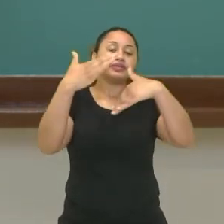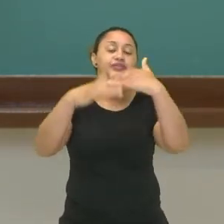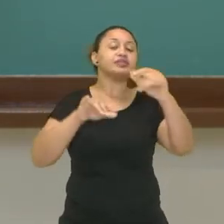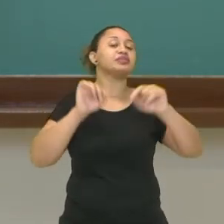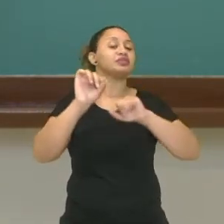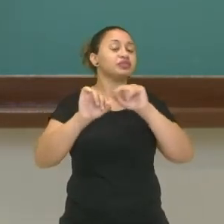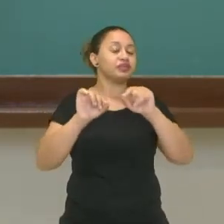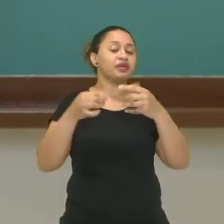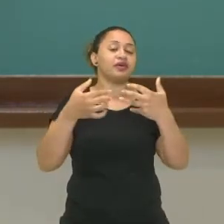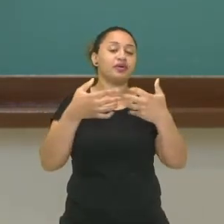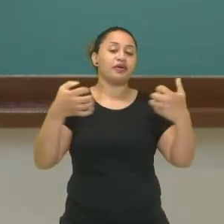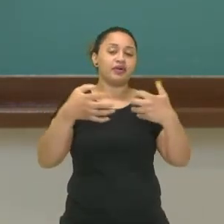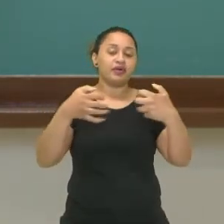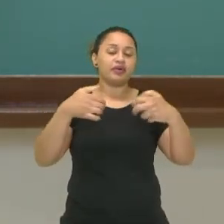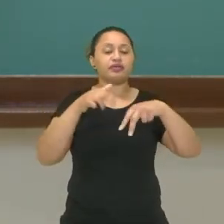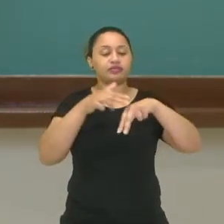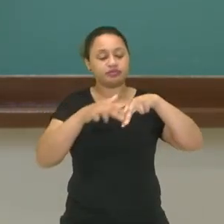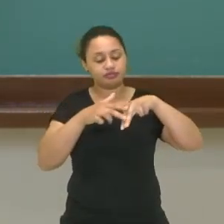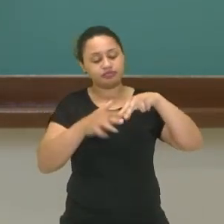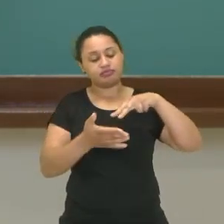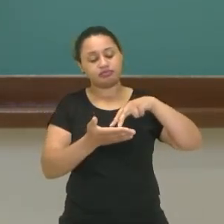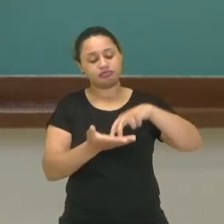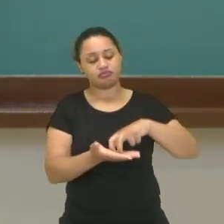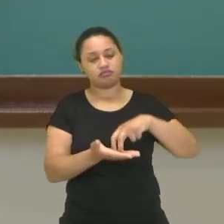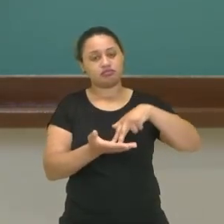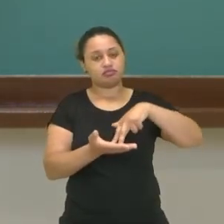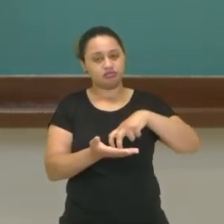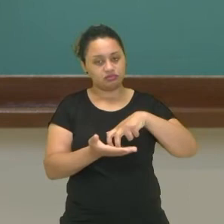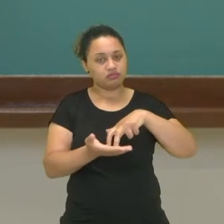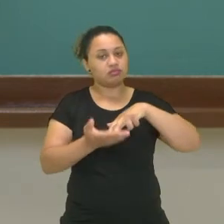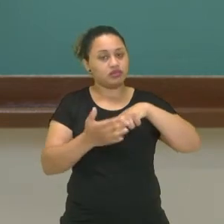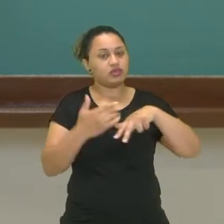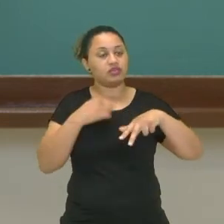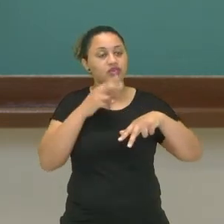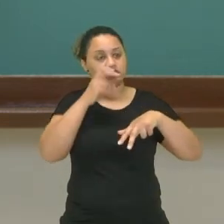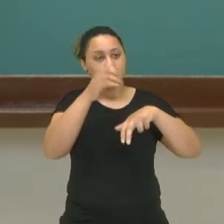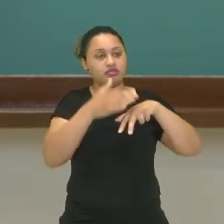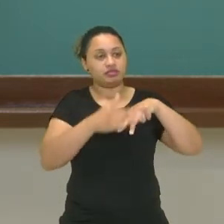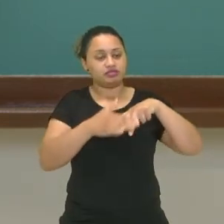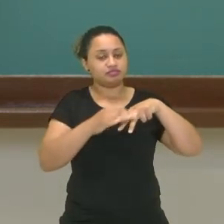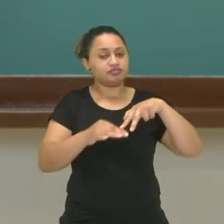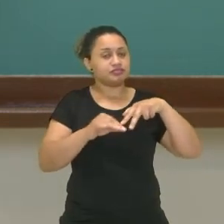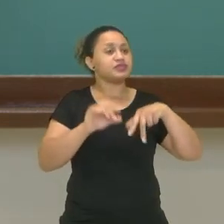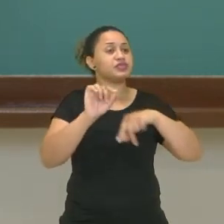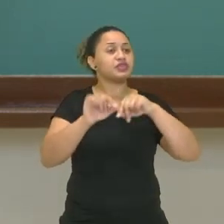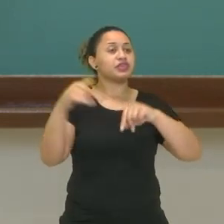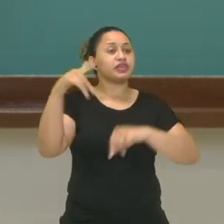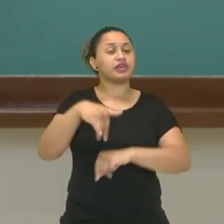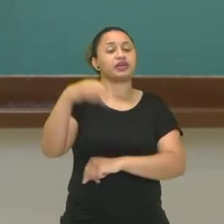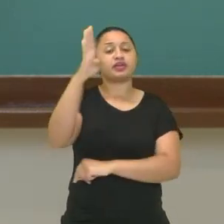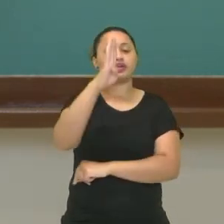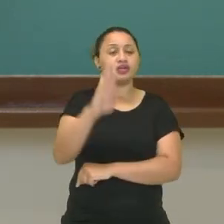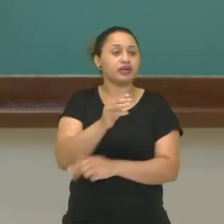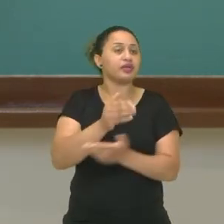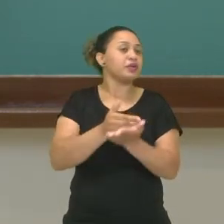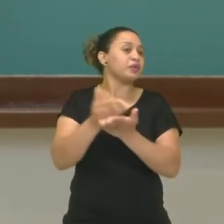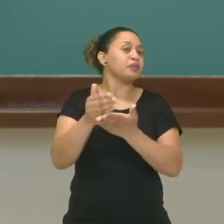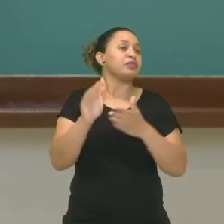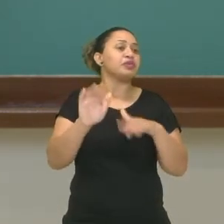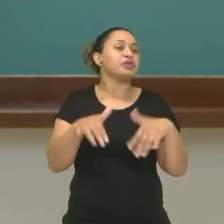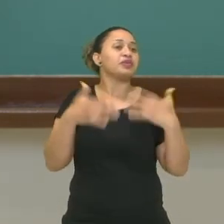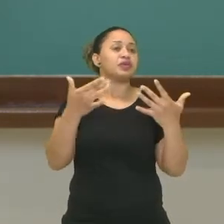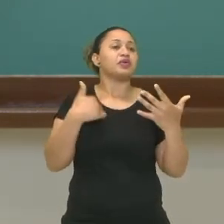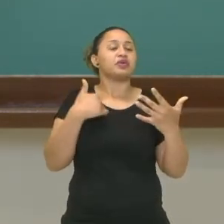a musculatura das pernas, vai fortalecer as minhas pernas. E ela veio para o Brasil, essa ginástica,